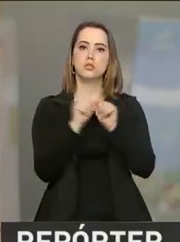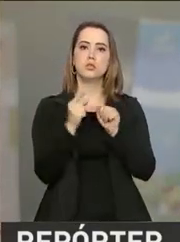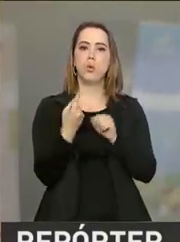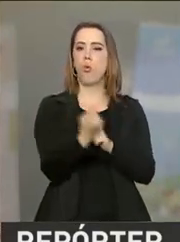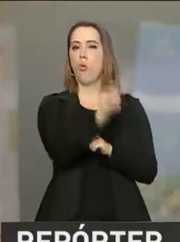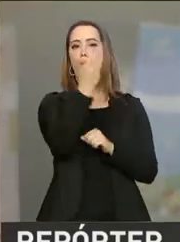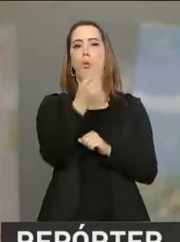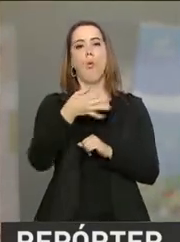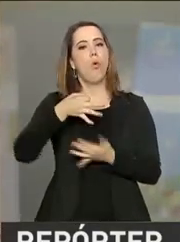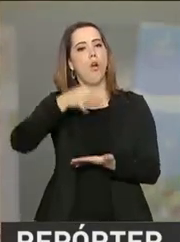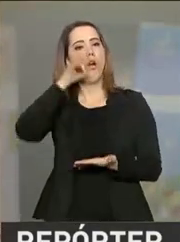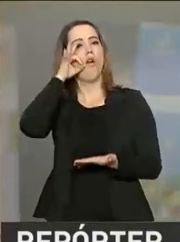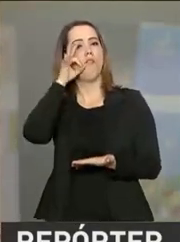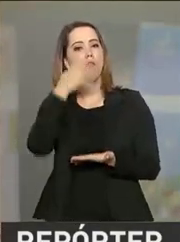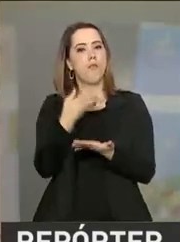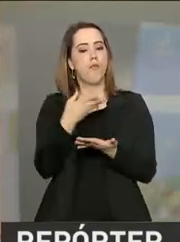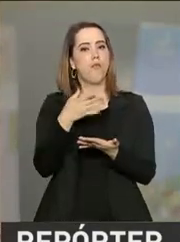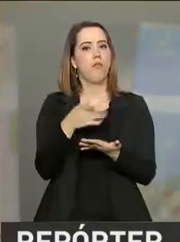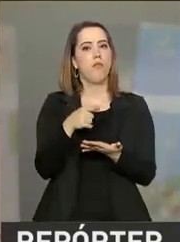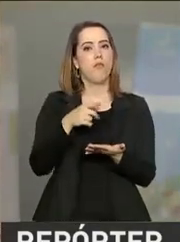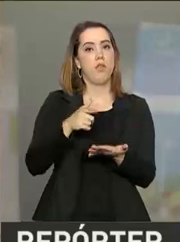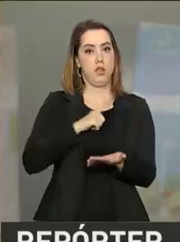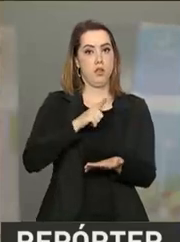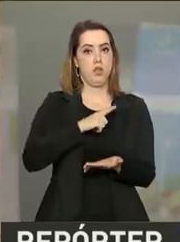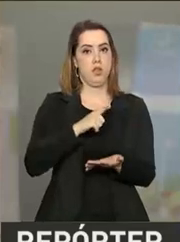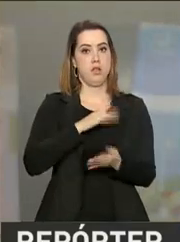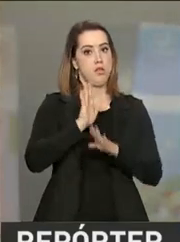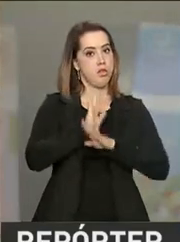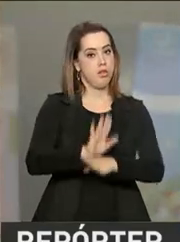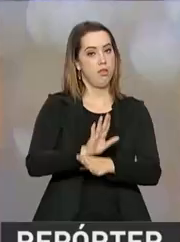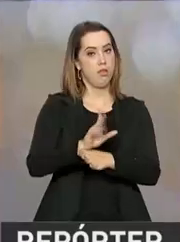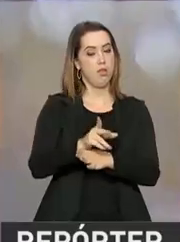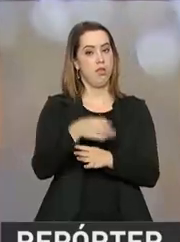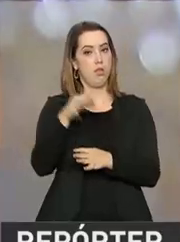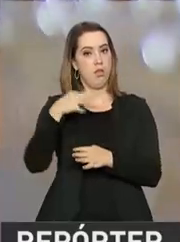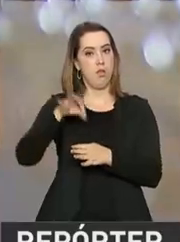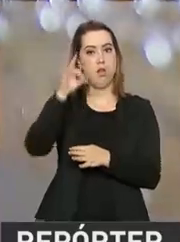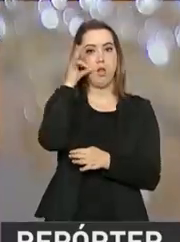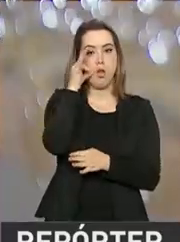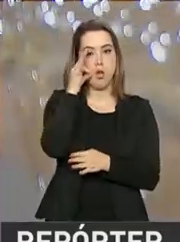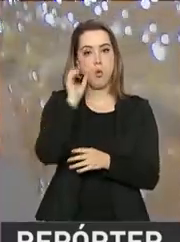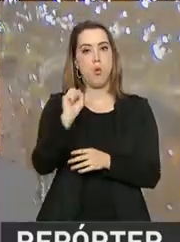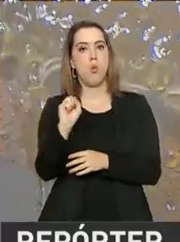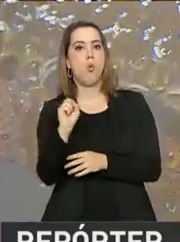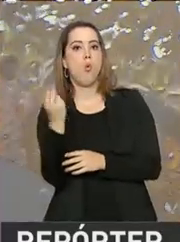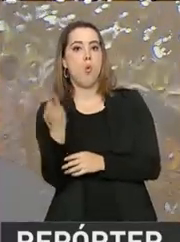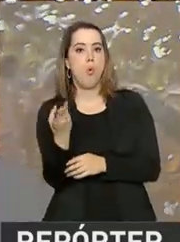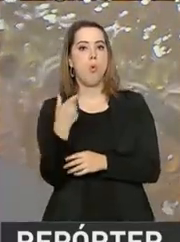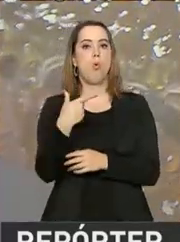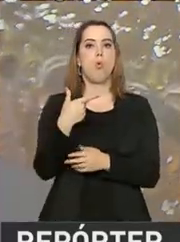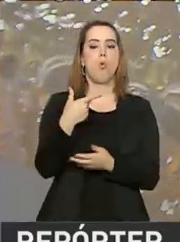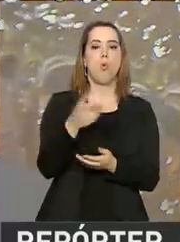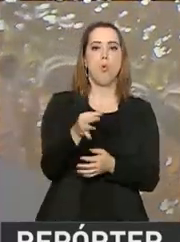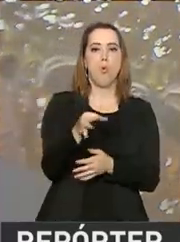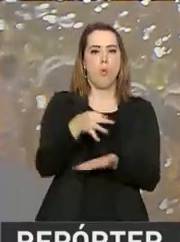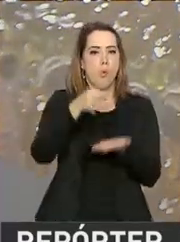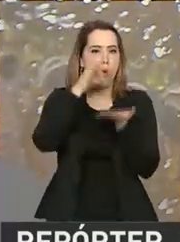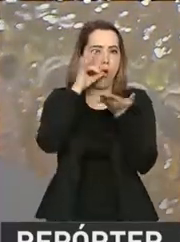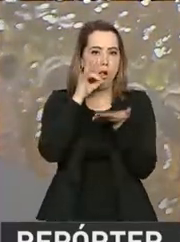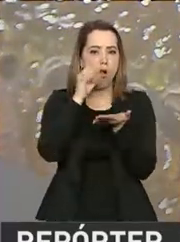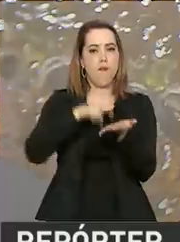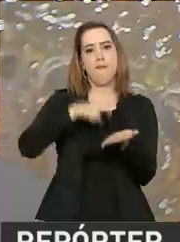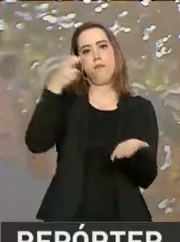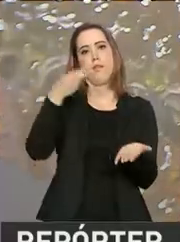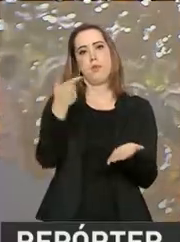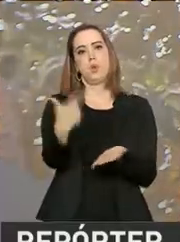café da manhã com e sem abelha. E você vai ver logo a diferença, que vai estar bem patente e espero que nós